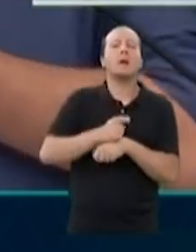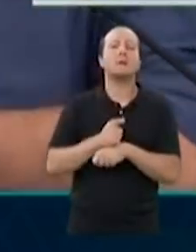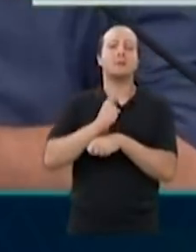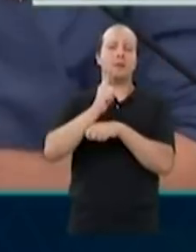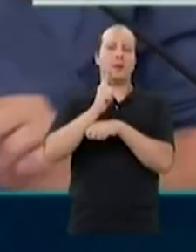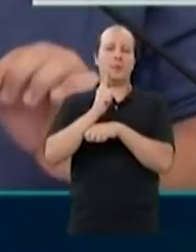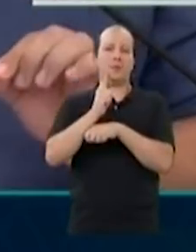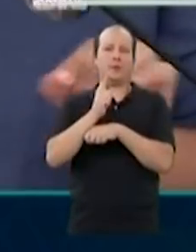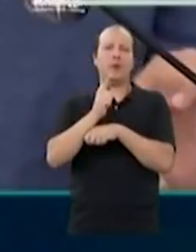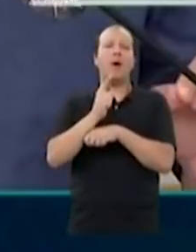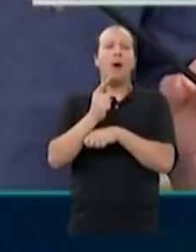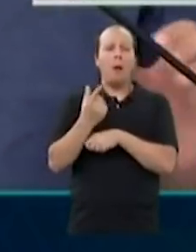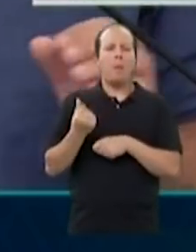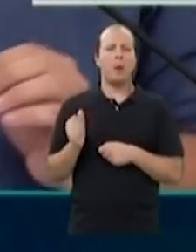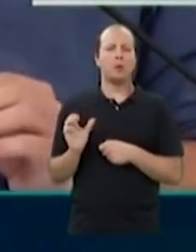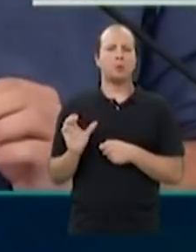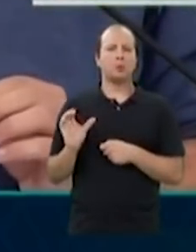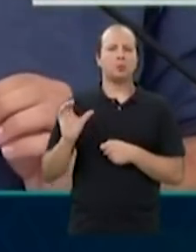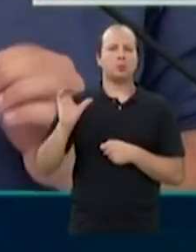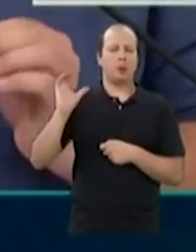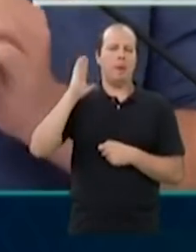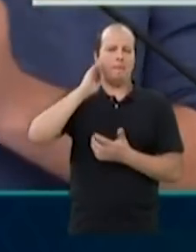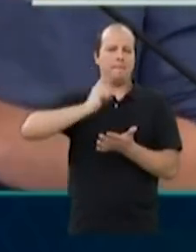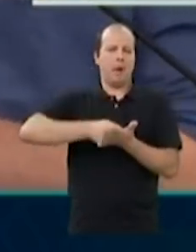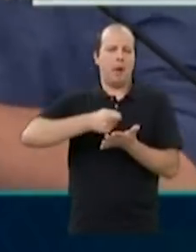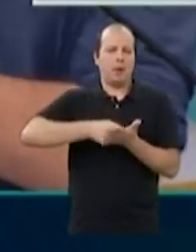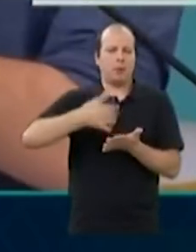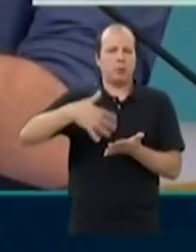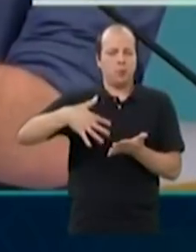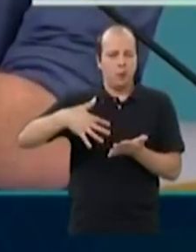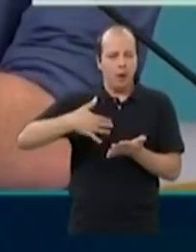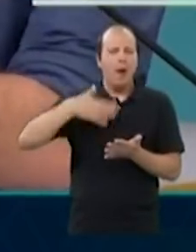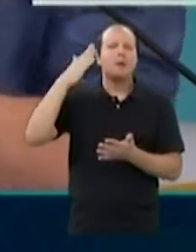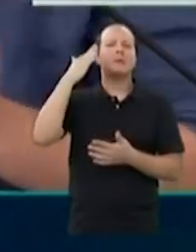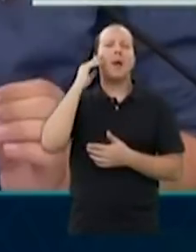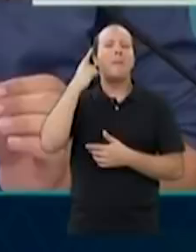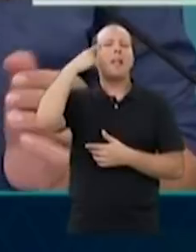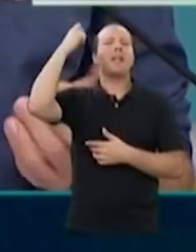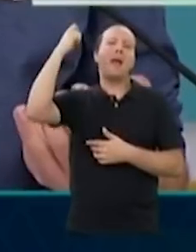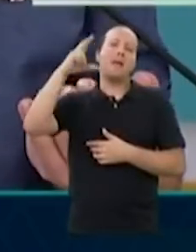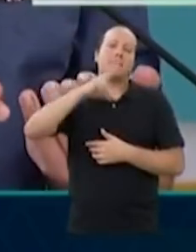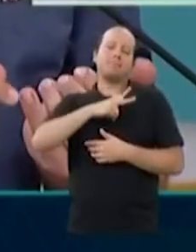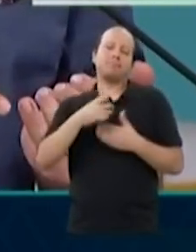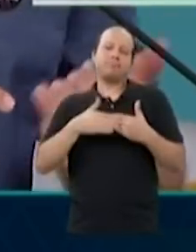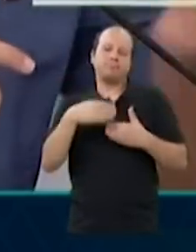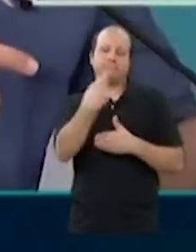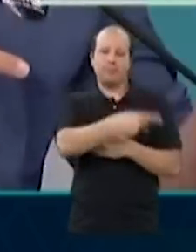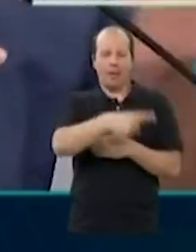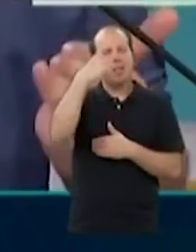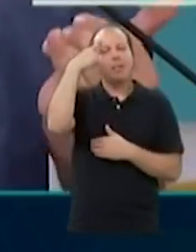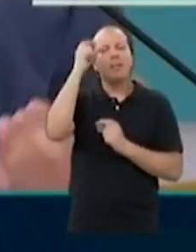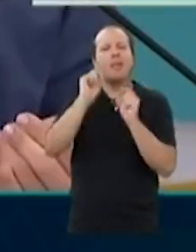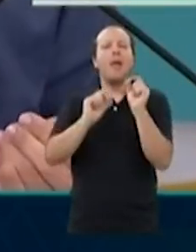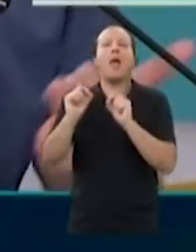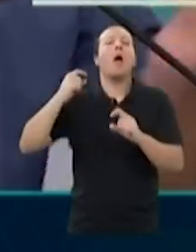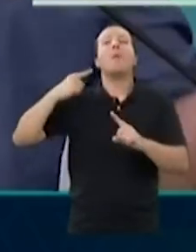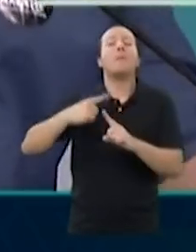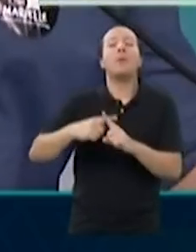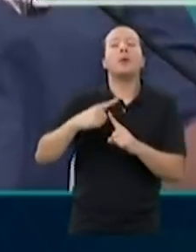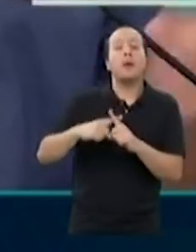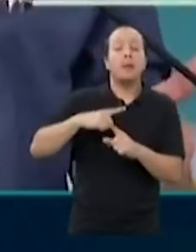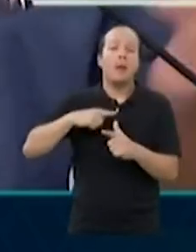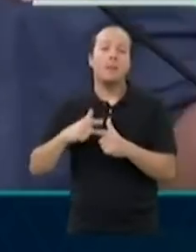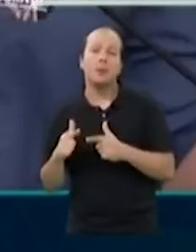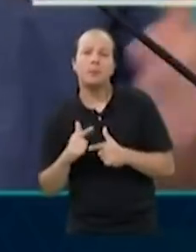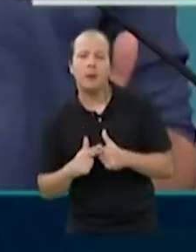aumentou os preços que todo mundo paga. A ideia da privatização parte de uma ideia de por que tem problema,